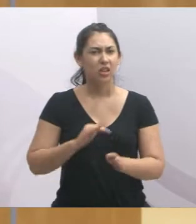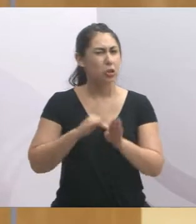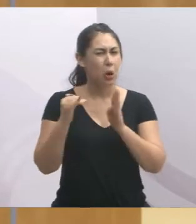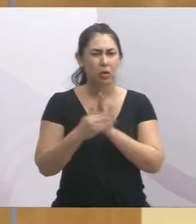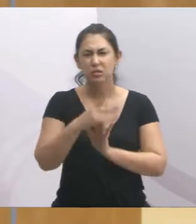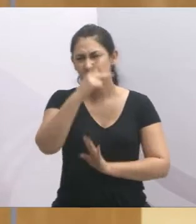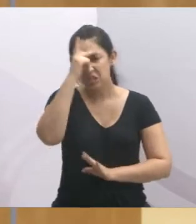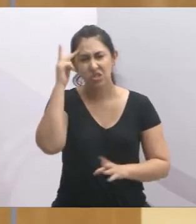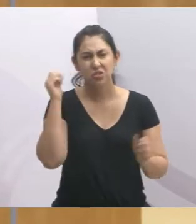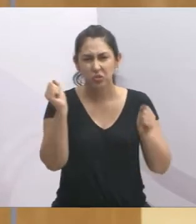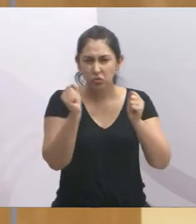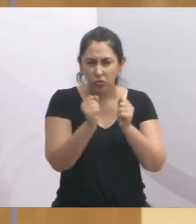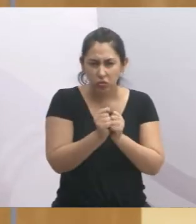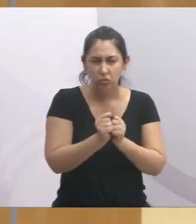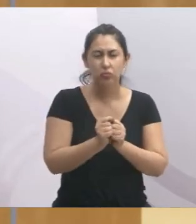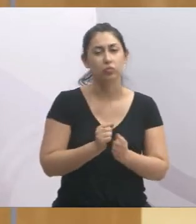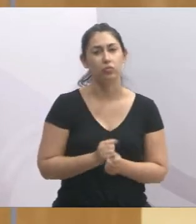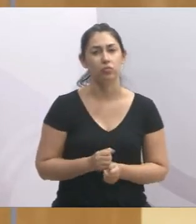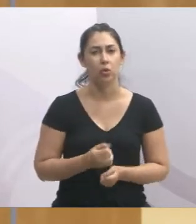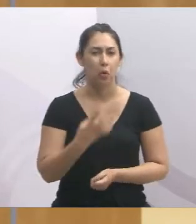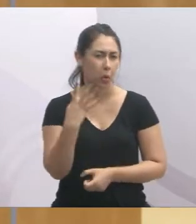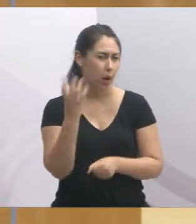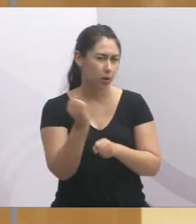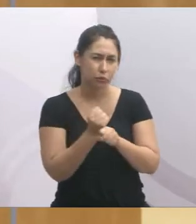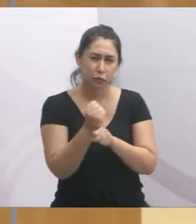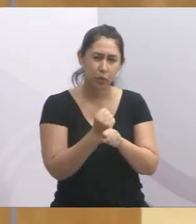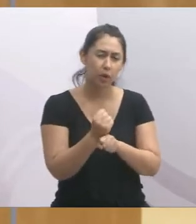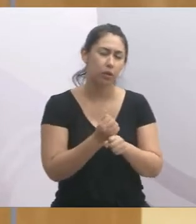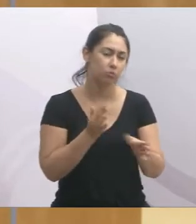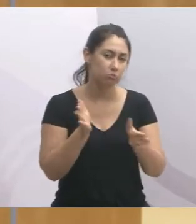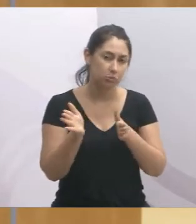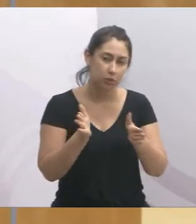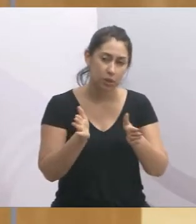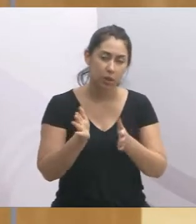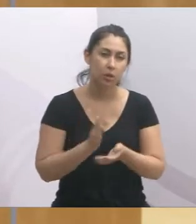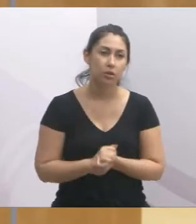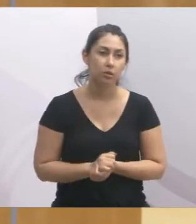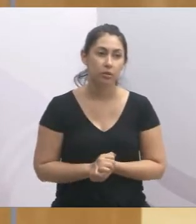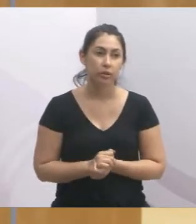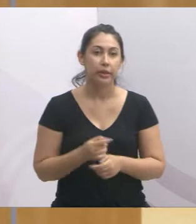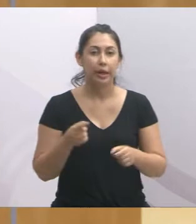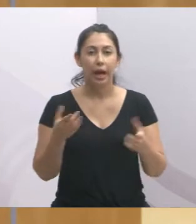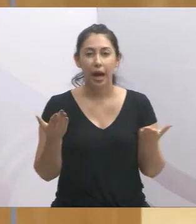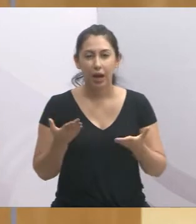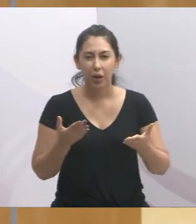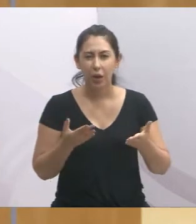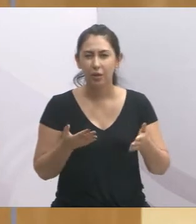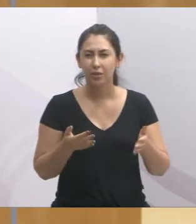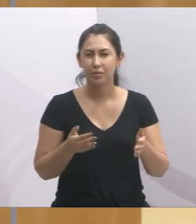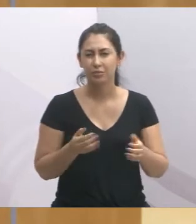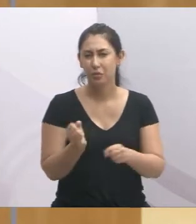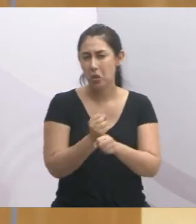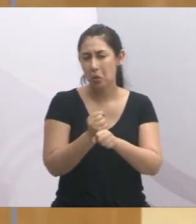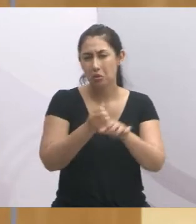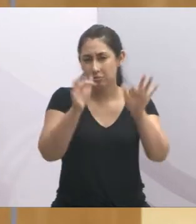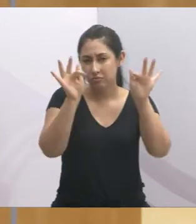acompanharam durante esses quatro anos de mandato. Estamos chegando ao final de mais um ano,